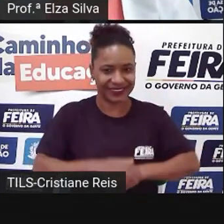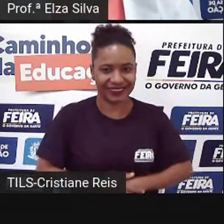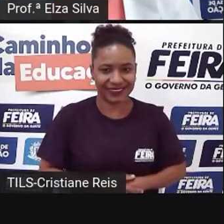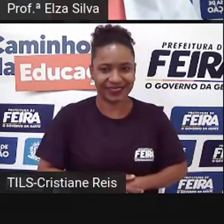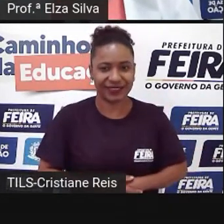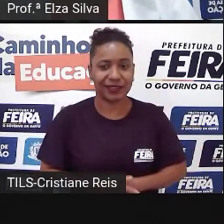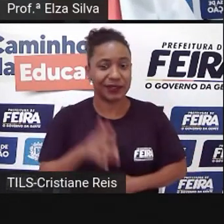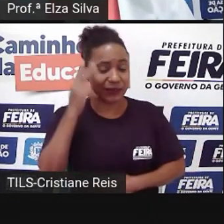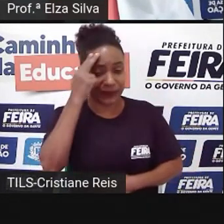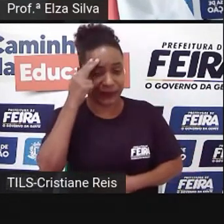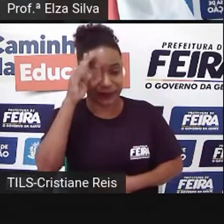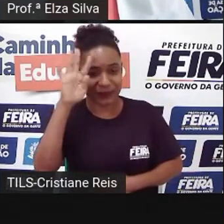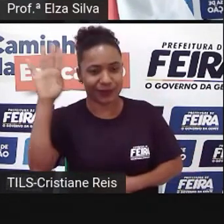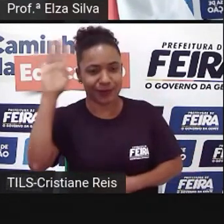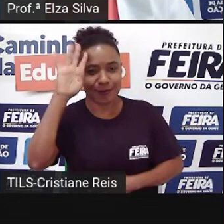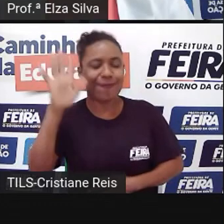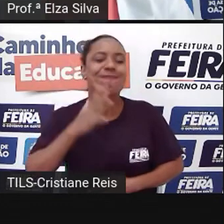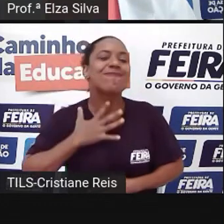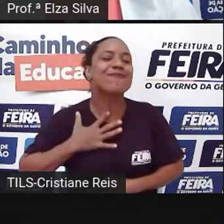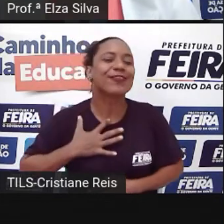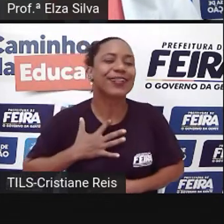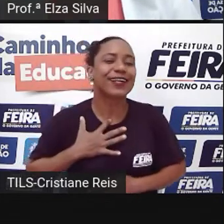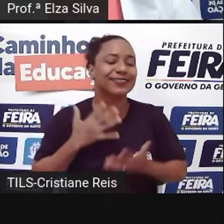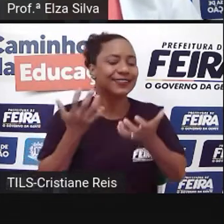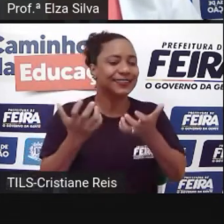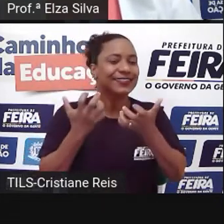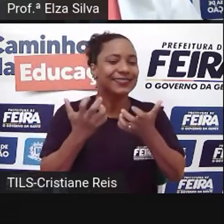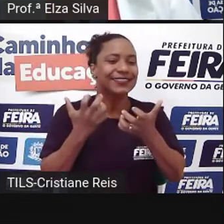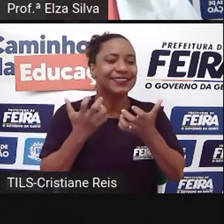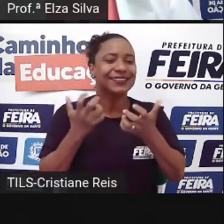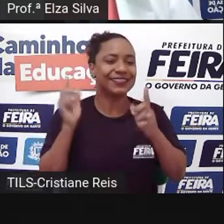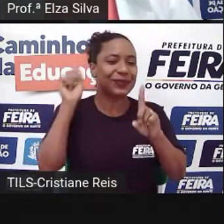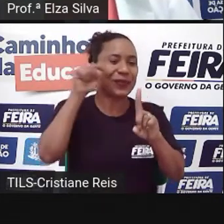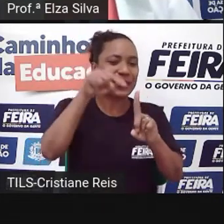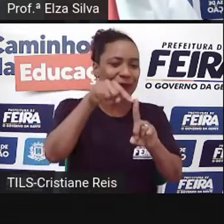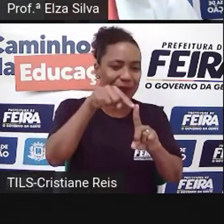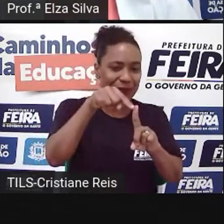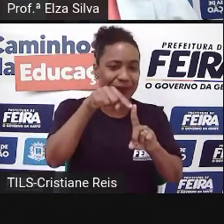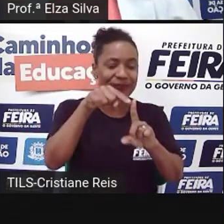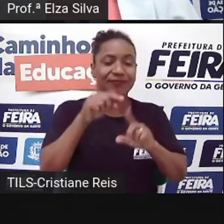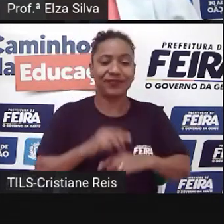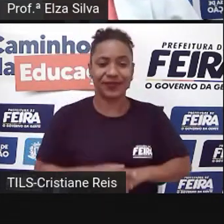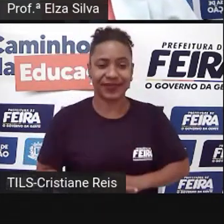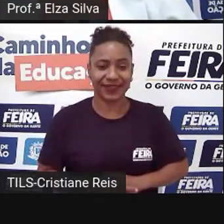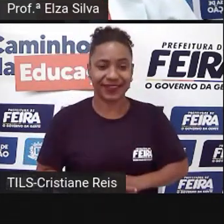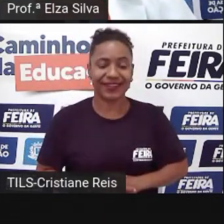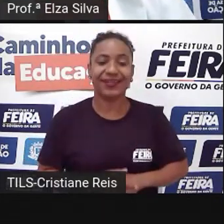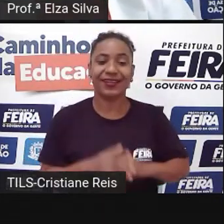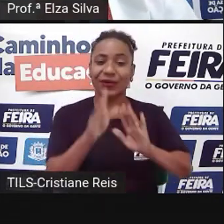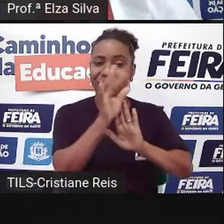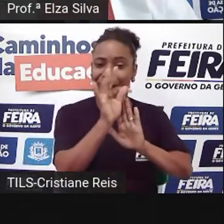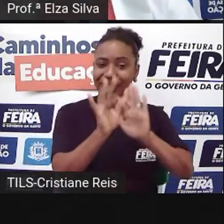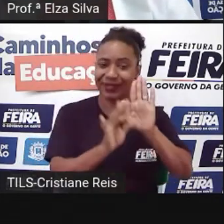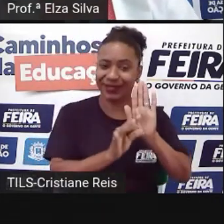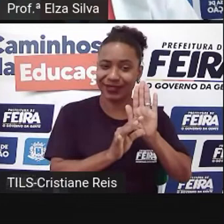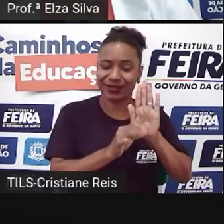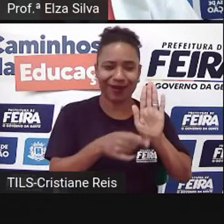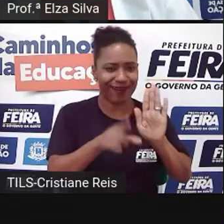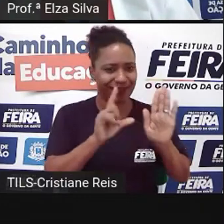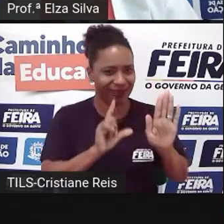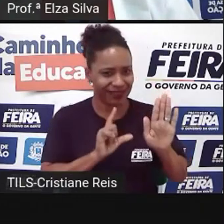Sonhos e aspirações Então gostaria de lembrar que No texto que eu espelhei para vocês